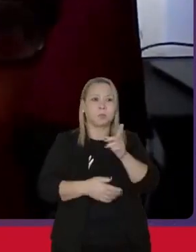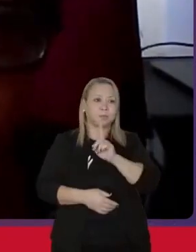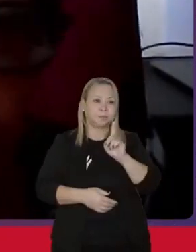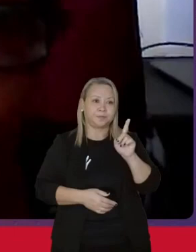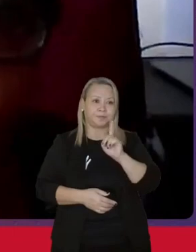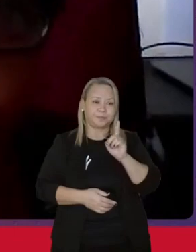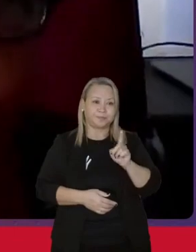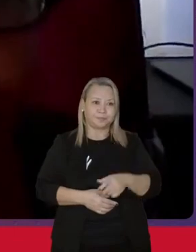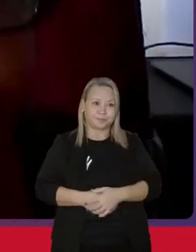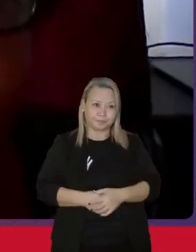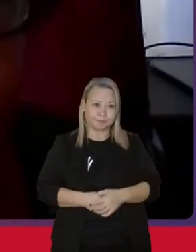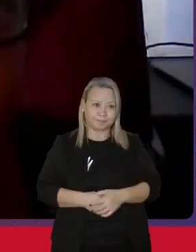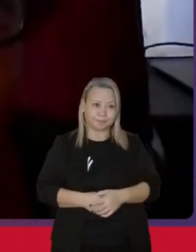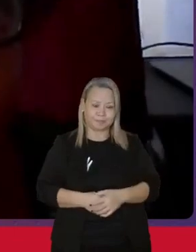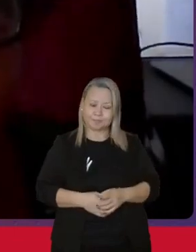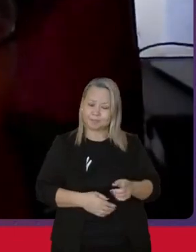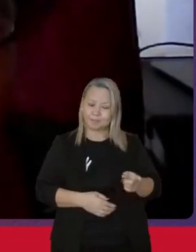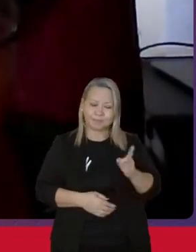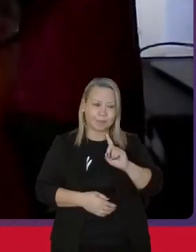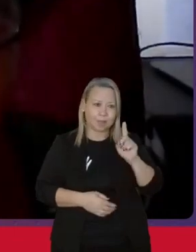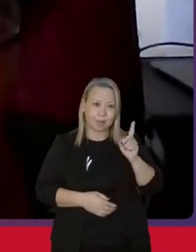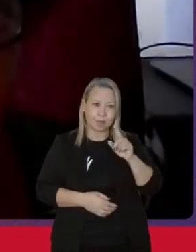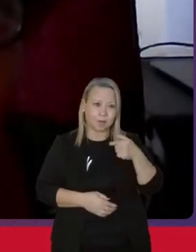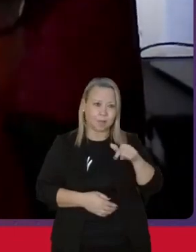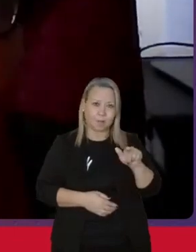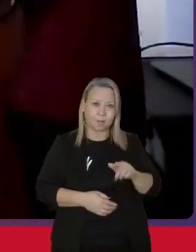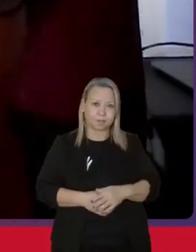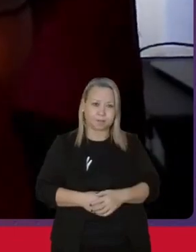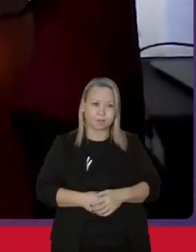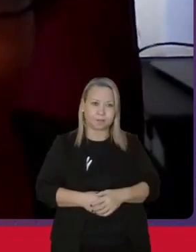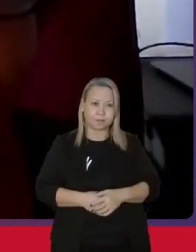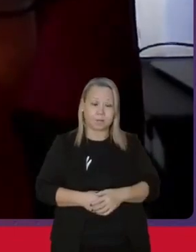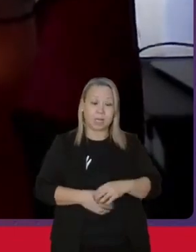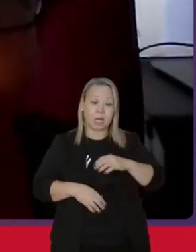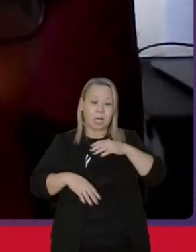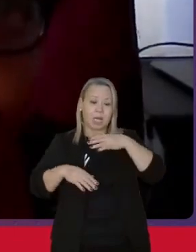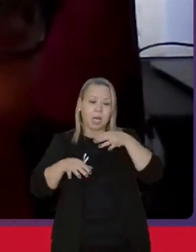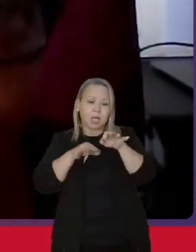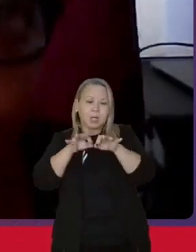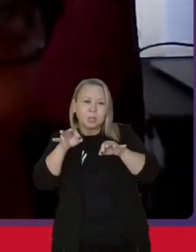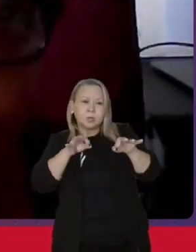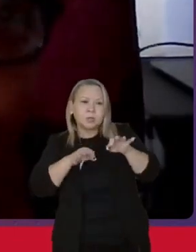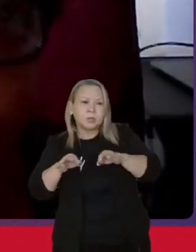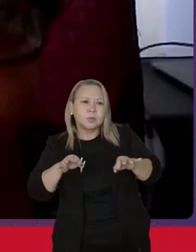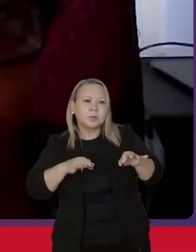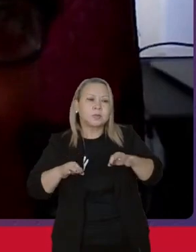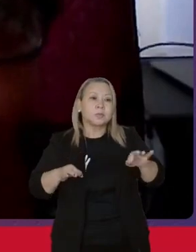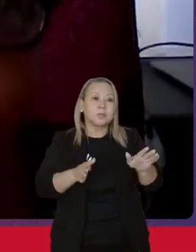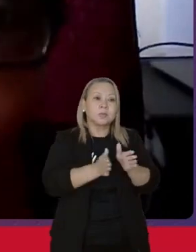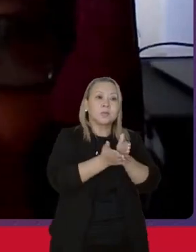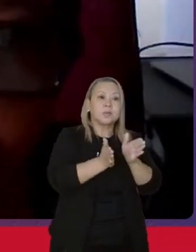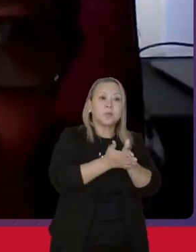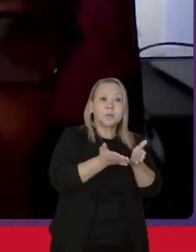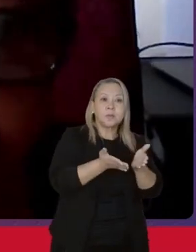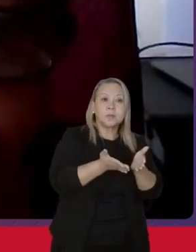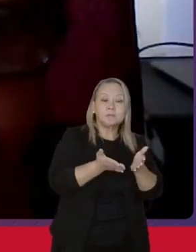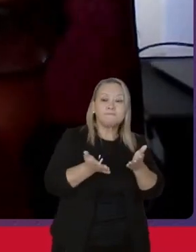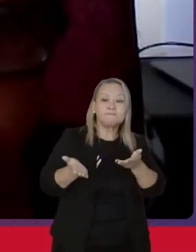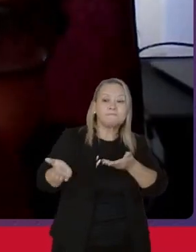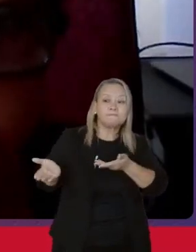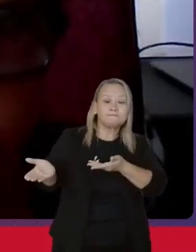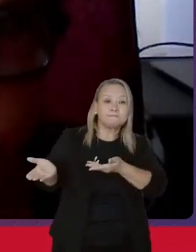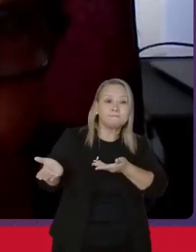Não, gente, muito pelo contrário. A construção da pobreza leva